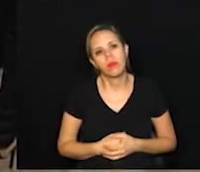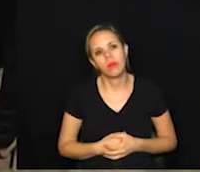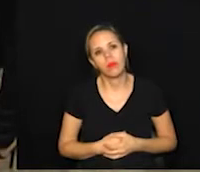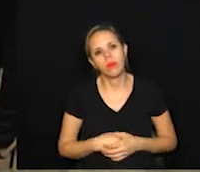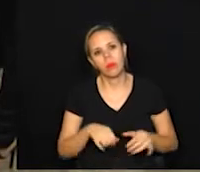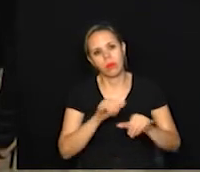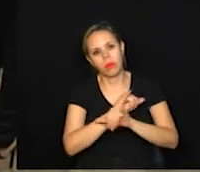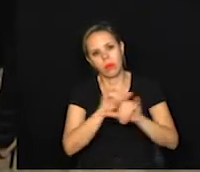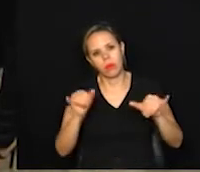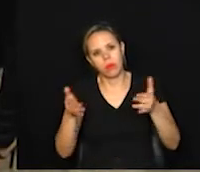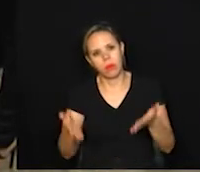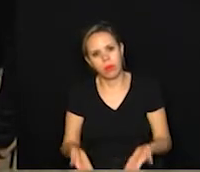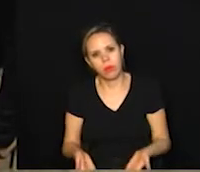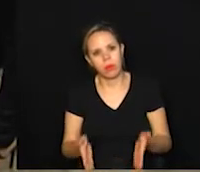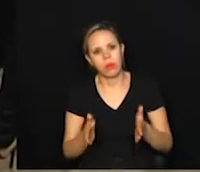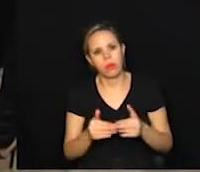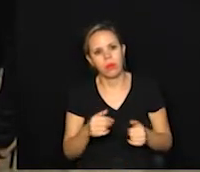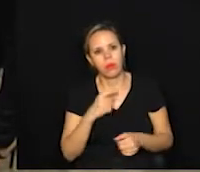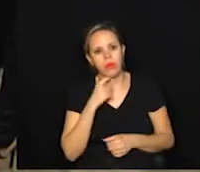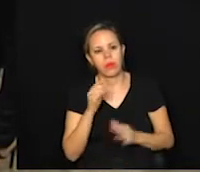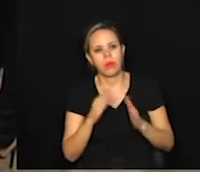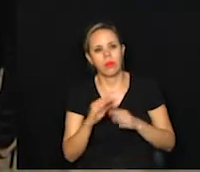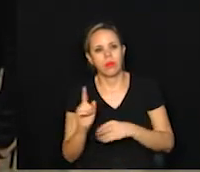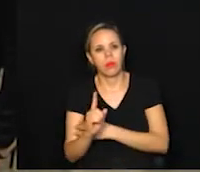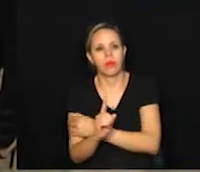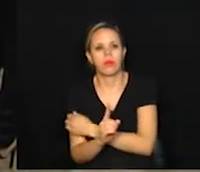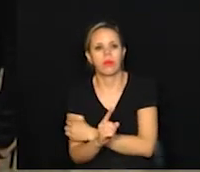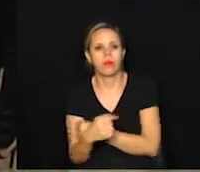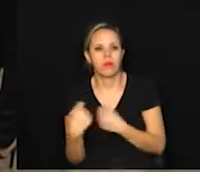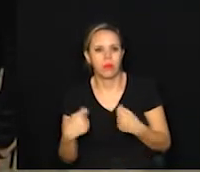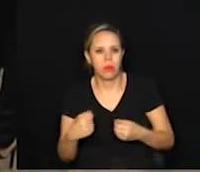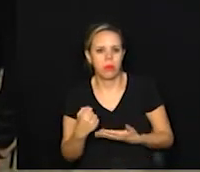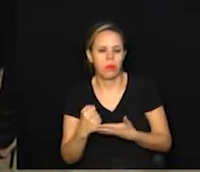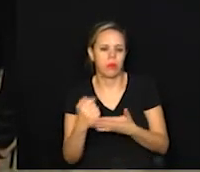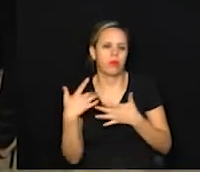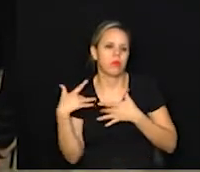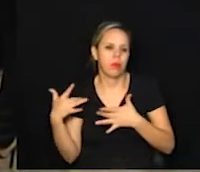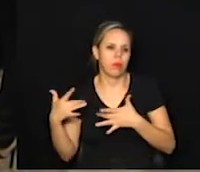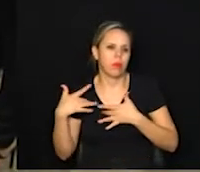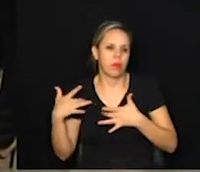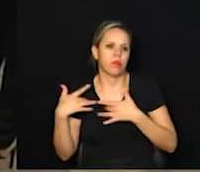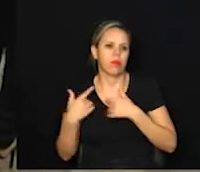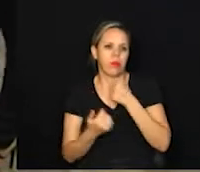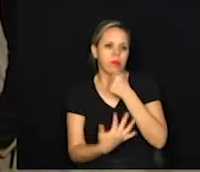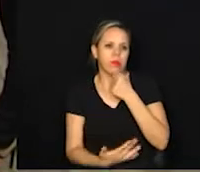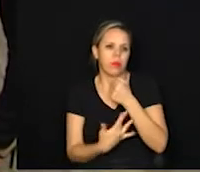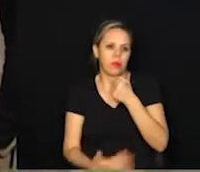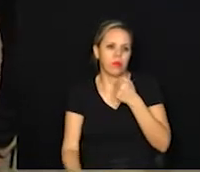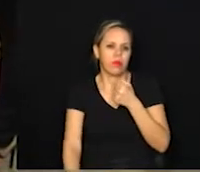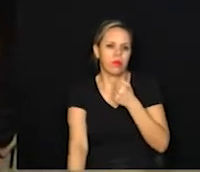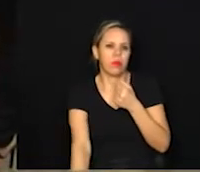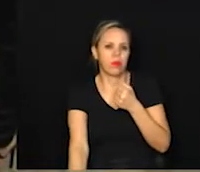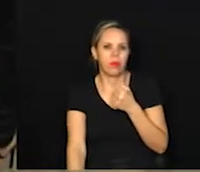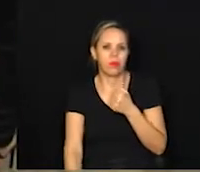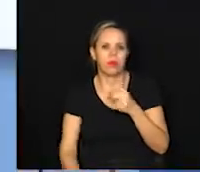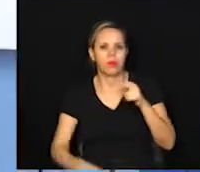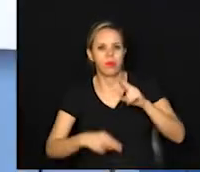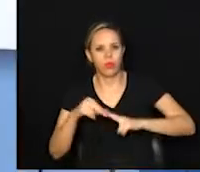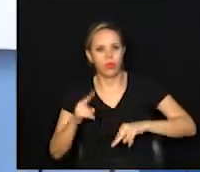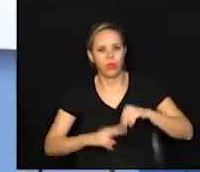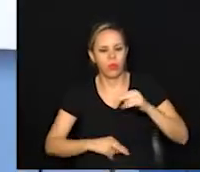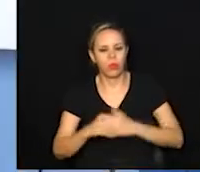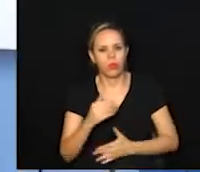campanha aqui a gente pede para ninguém ficar em casa não, porque nós precisamos da doação de sangue, né? É isso mesmo, junho começou,